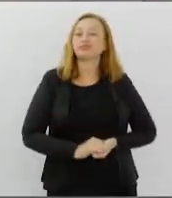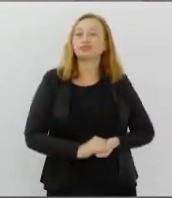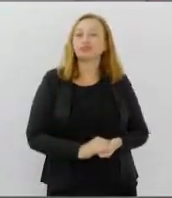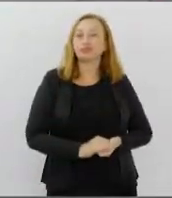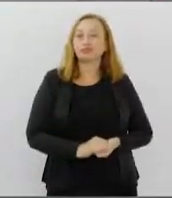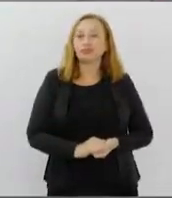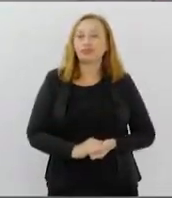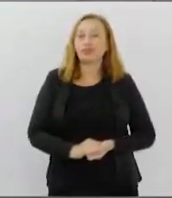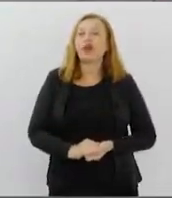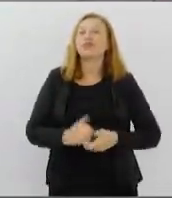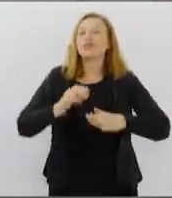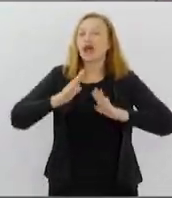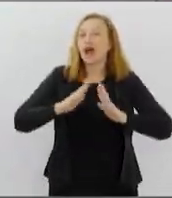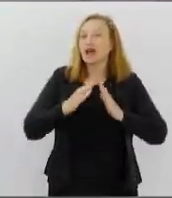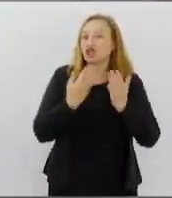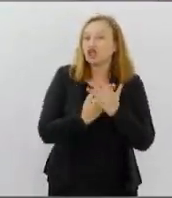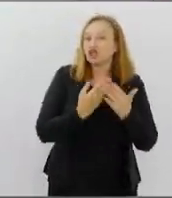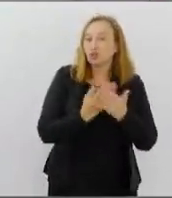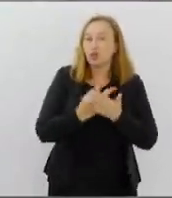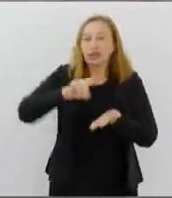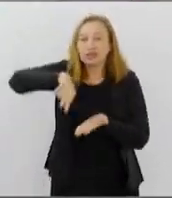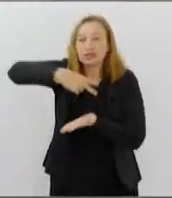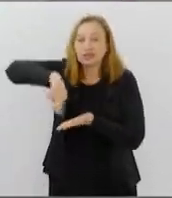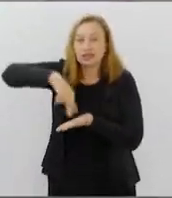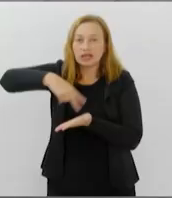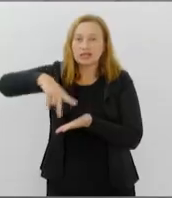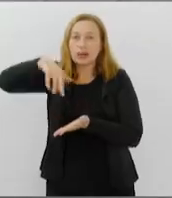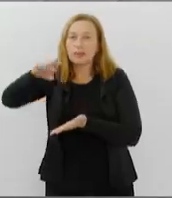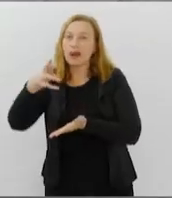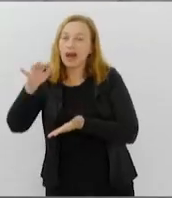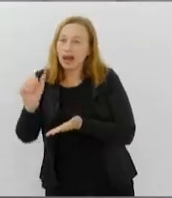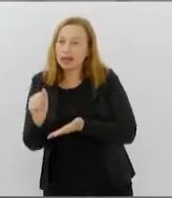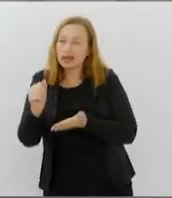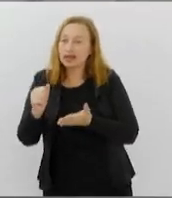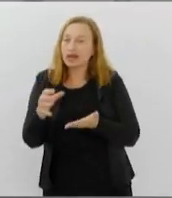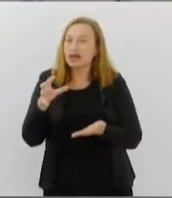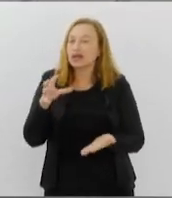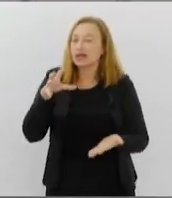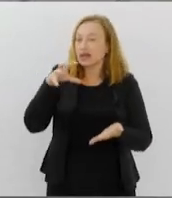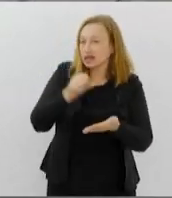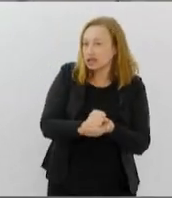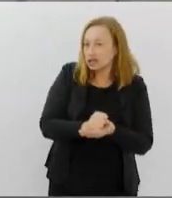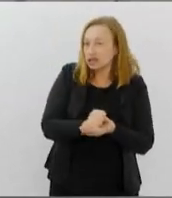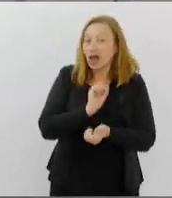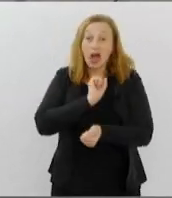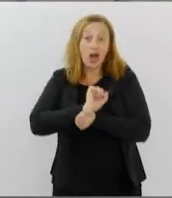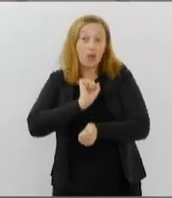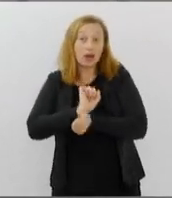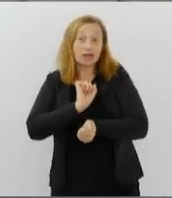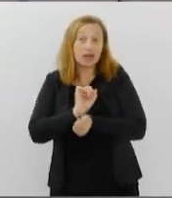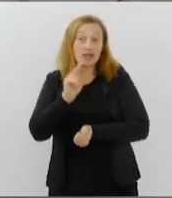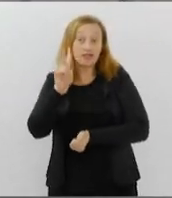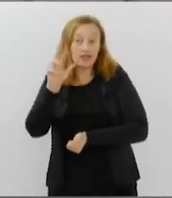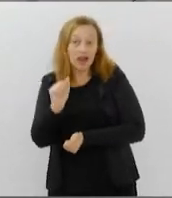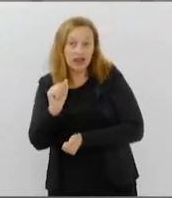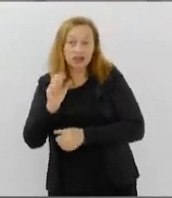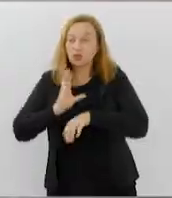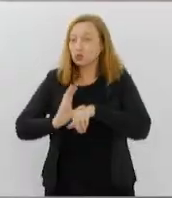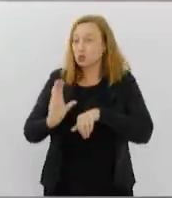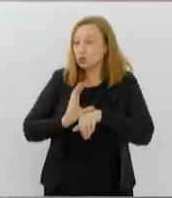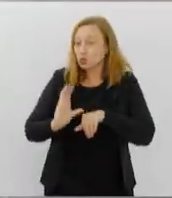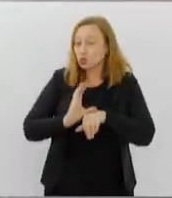A Escola Estadual de Dança Maria Oleneva vai abrir inscrições para as tão aguardadas vagas do seu curso.